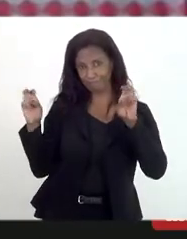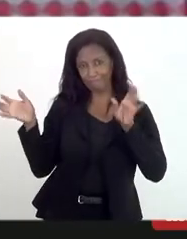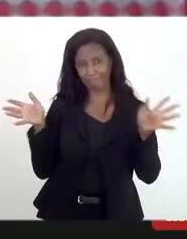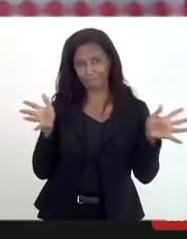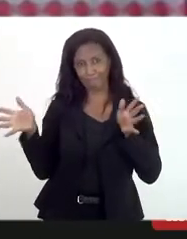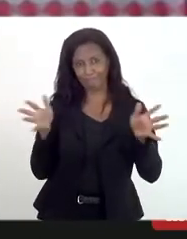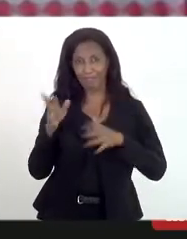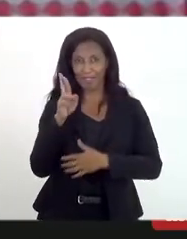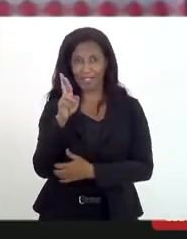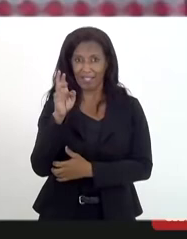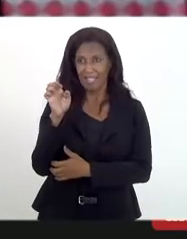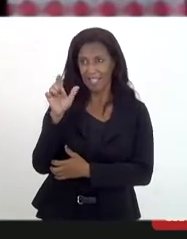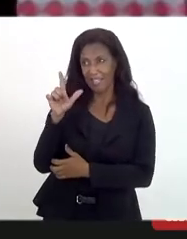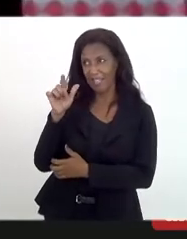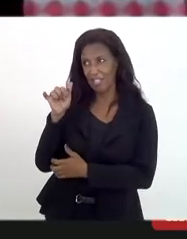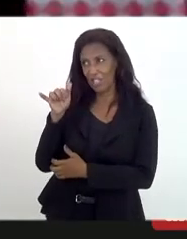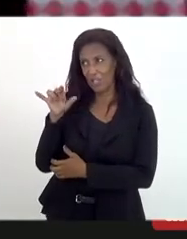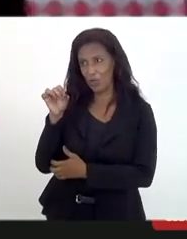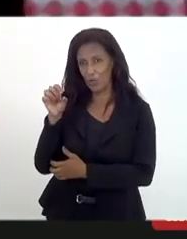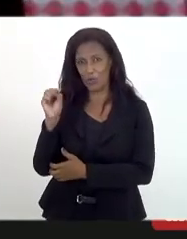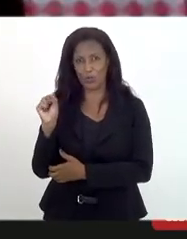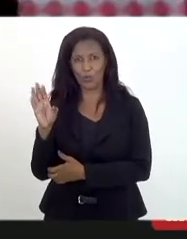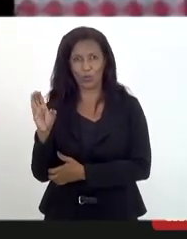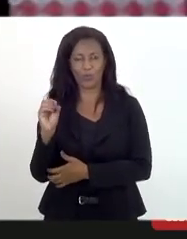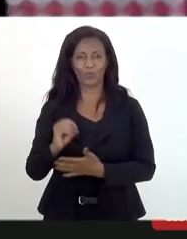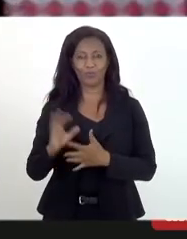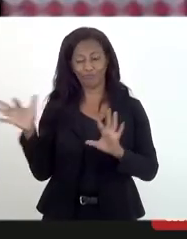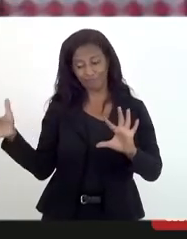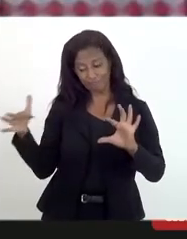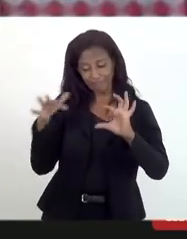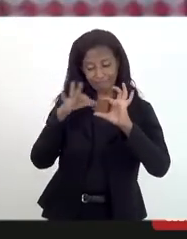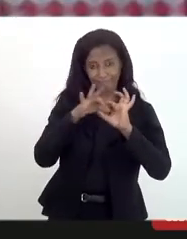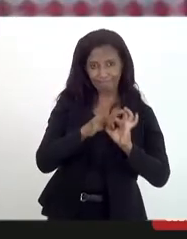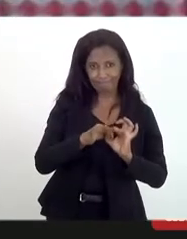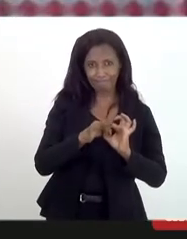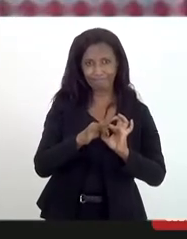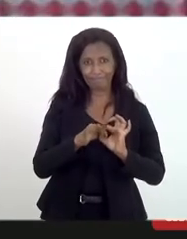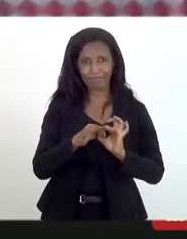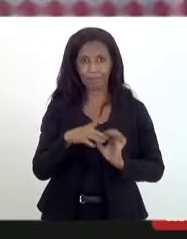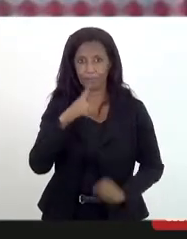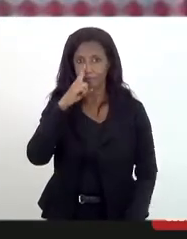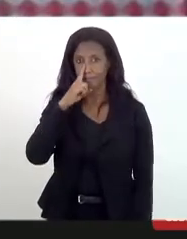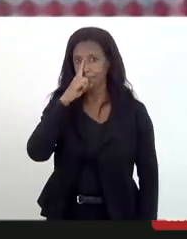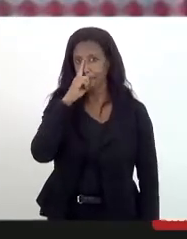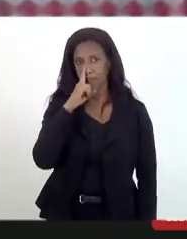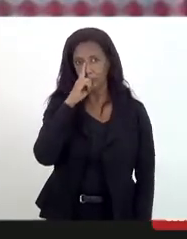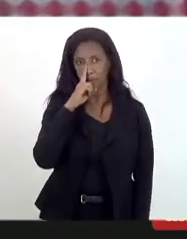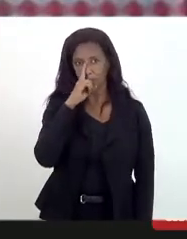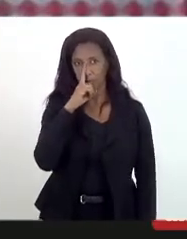religioso um arco de alianças extremamente perigoso